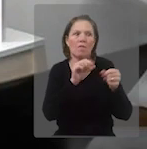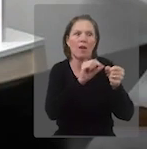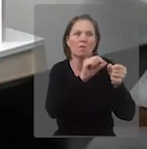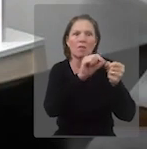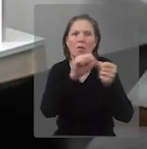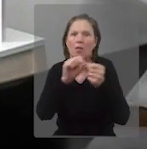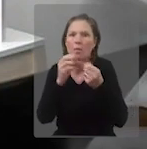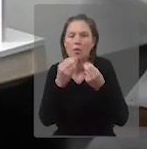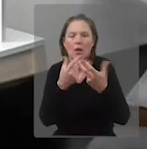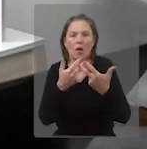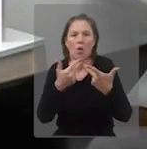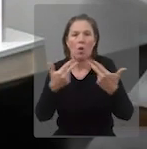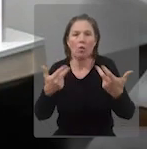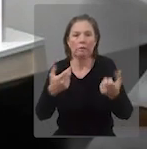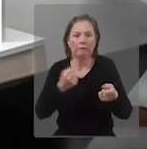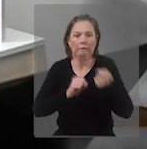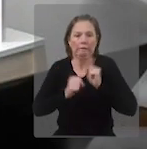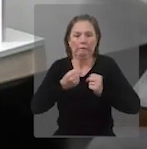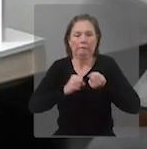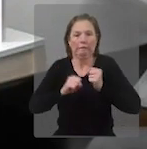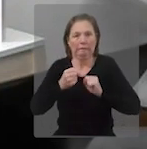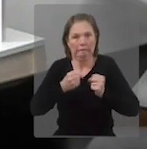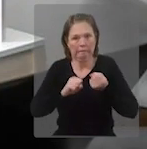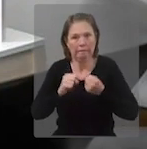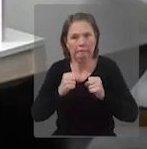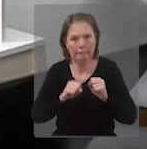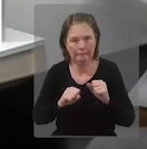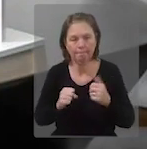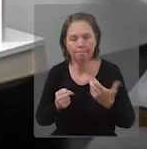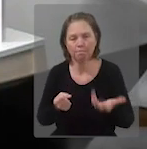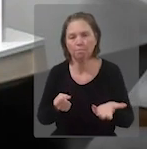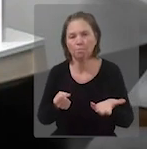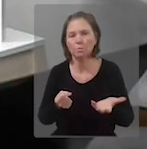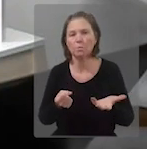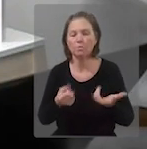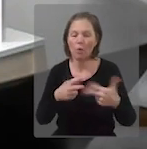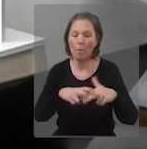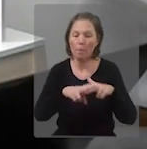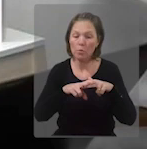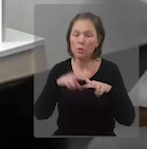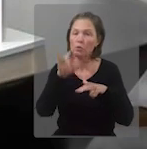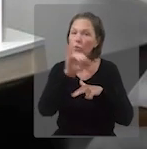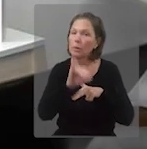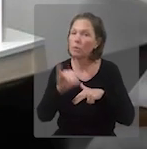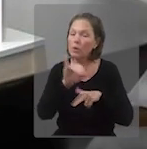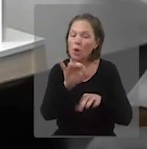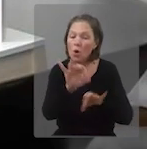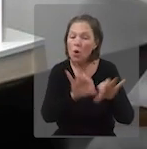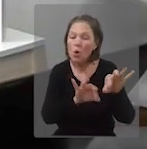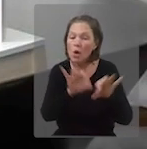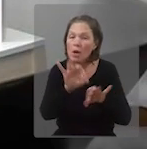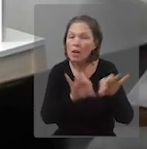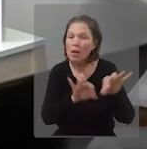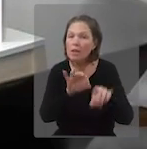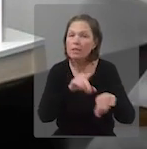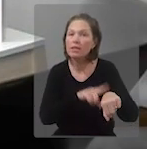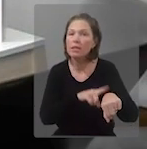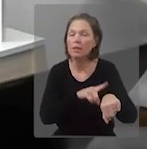né, se a gente quiser abraçar coisas demais. Tá aí a ansiedade que nos ajuda a entender um pouco esse aspecto da gestão de tempo.